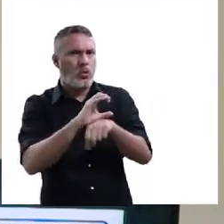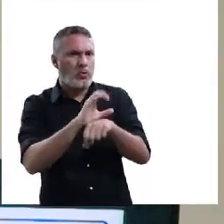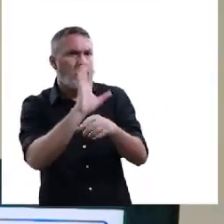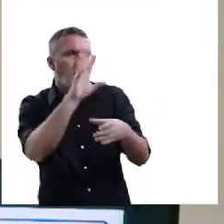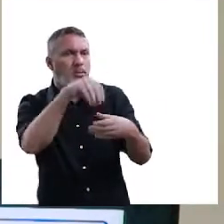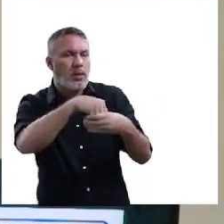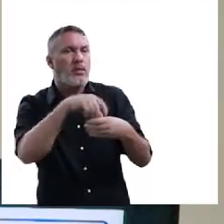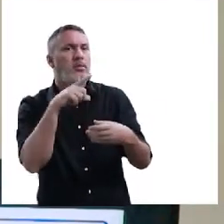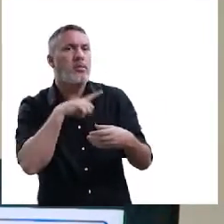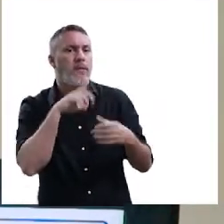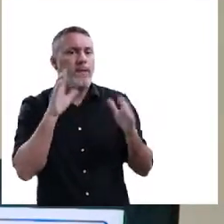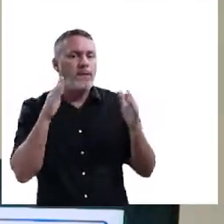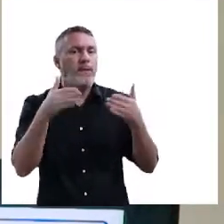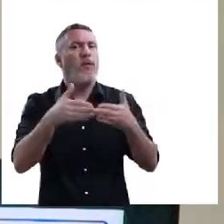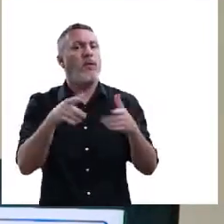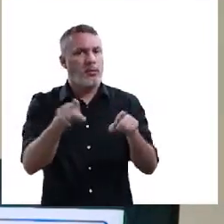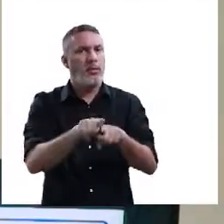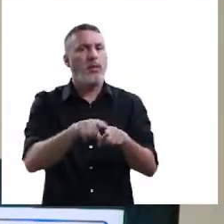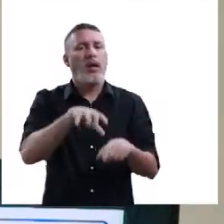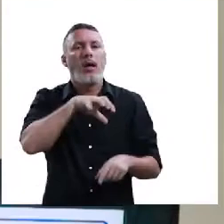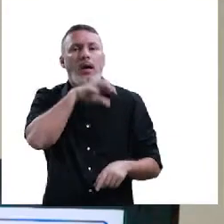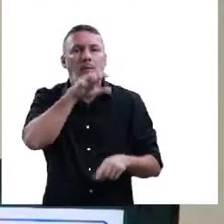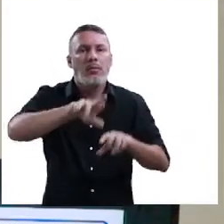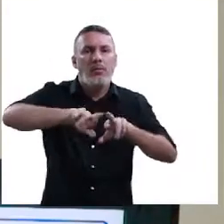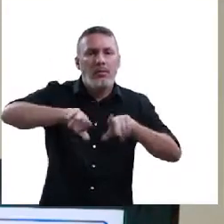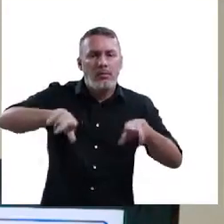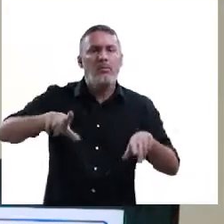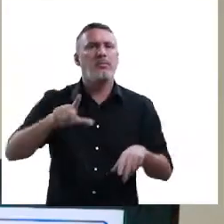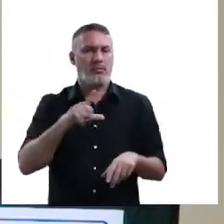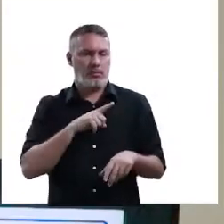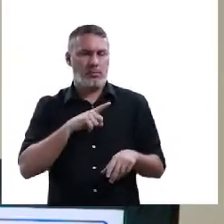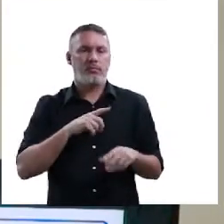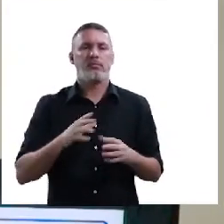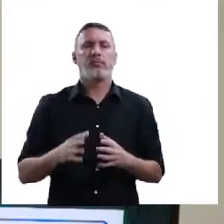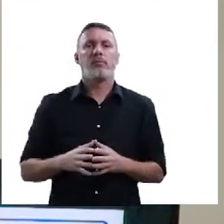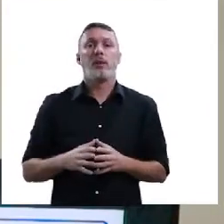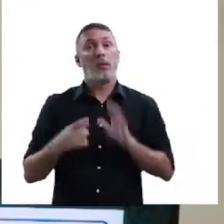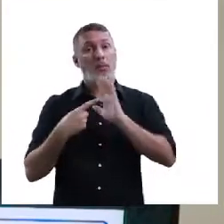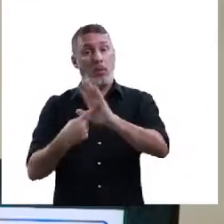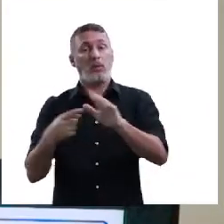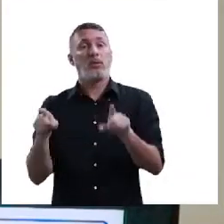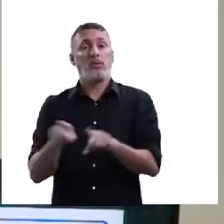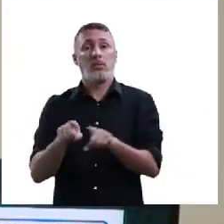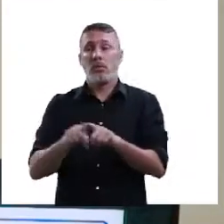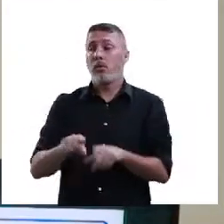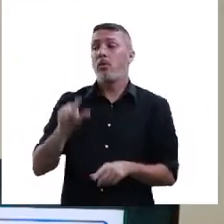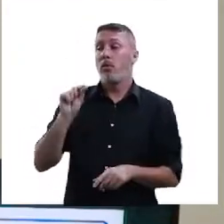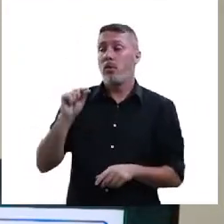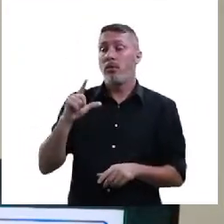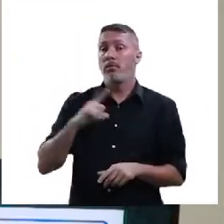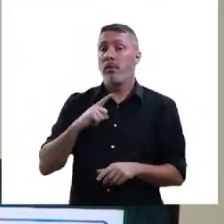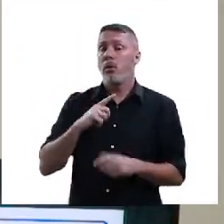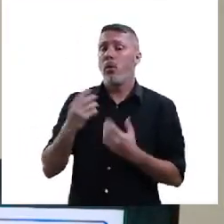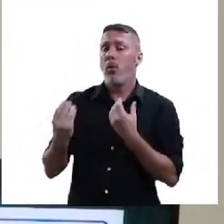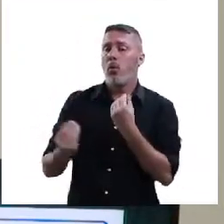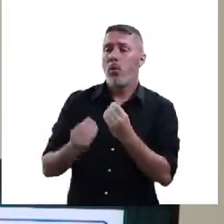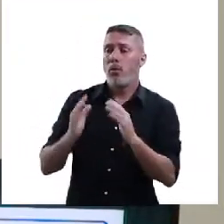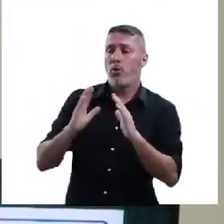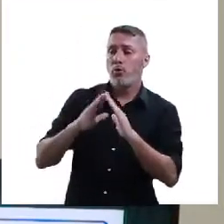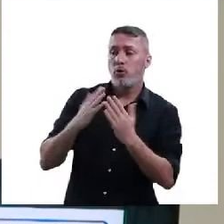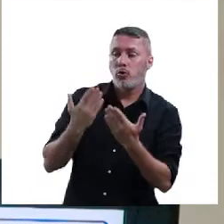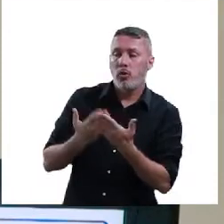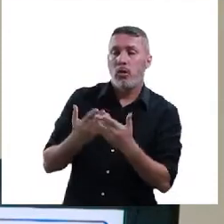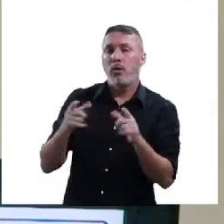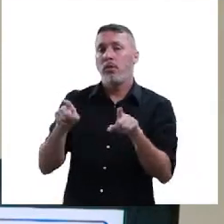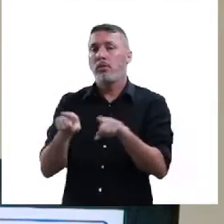para o indivíduo. Não. Ela também está ali, todos os aspectos voltados para os animais. E nós vamos mostrar para vocês